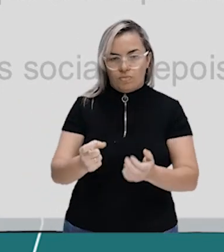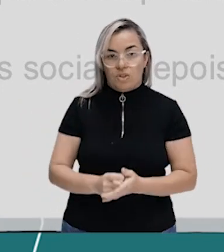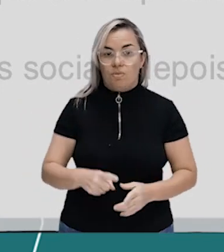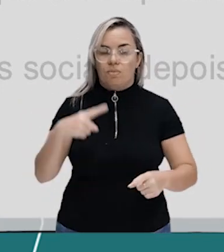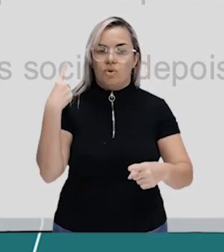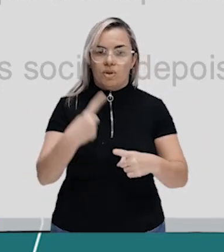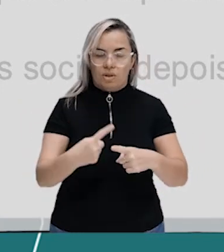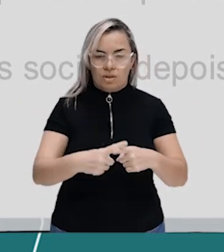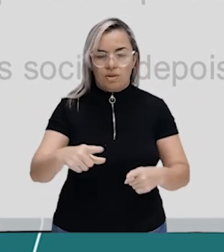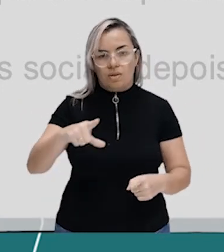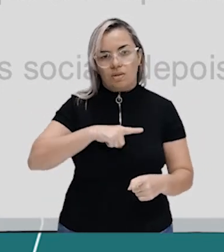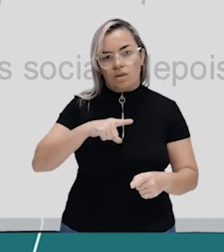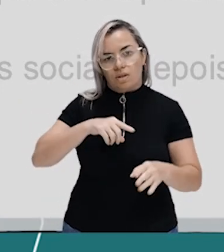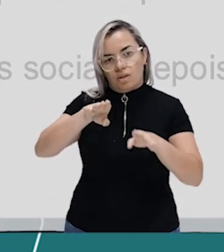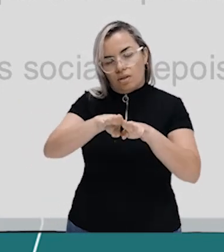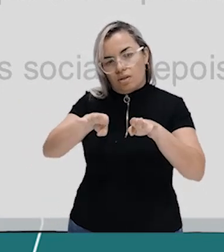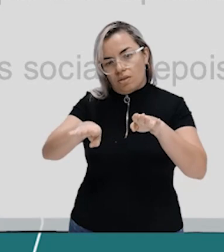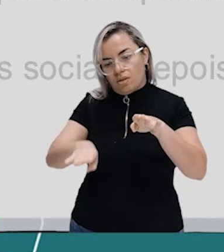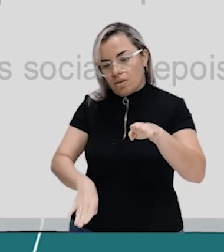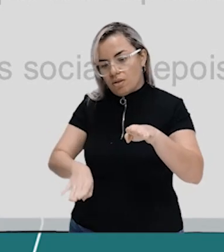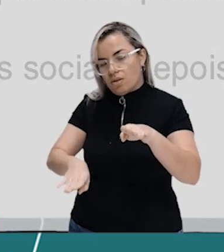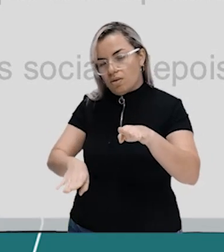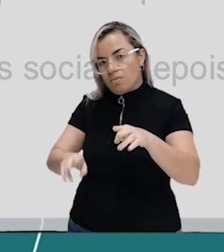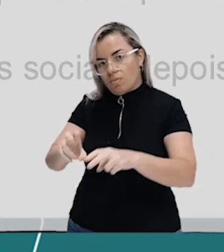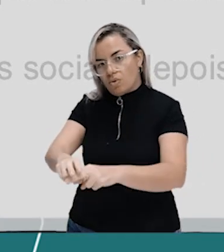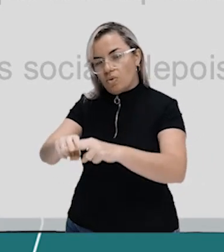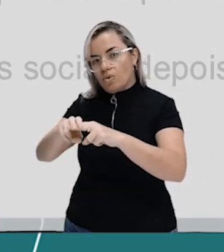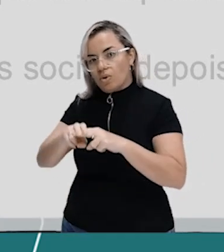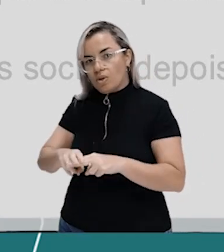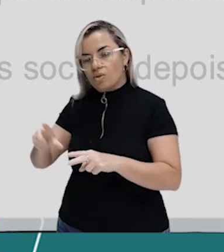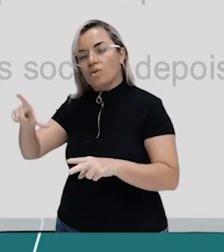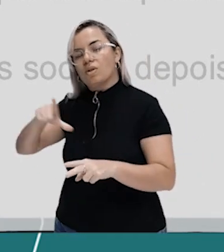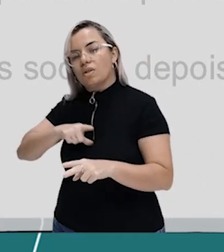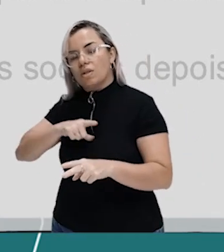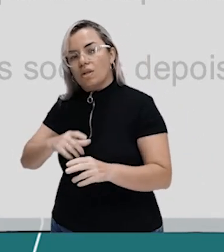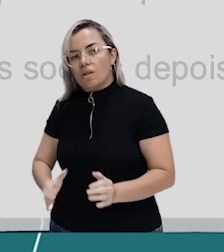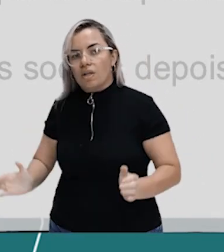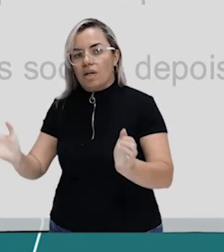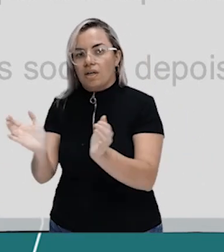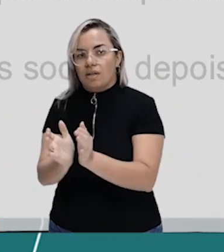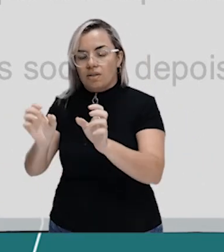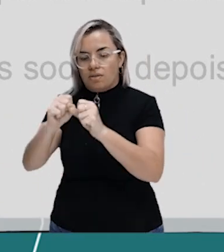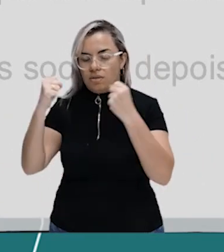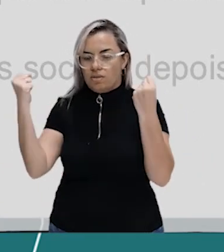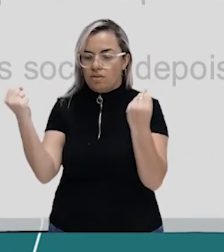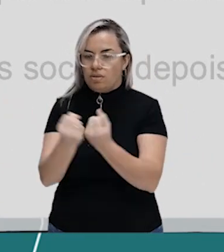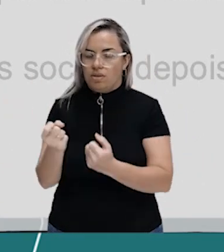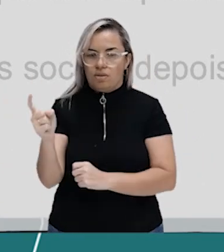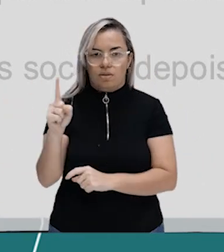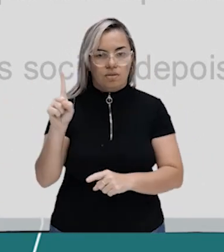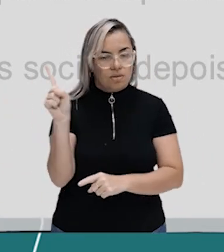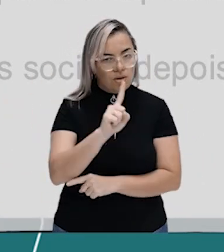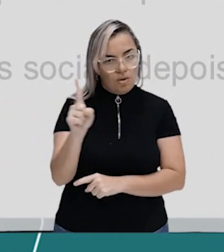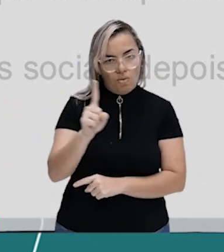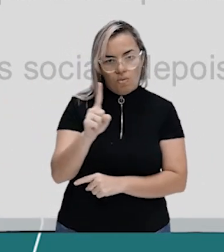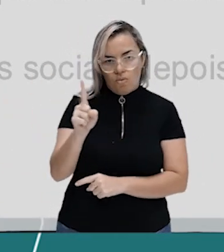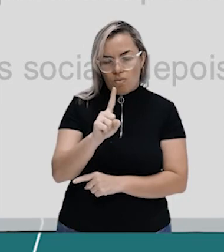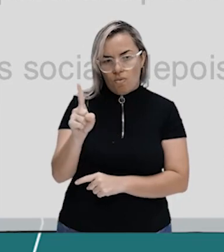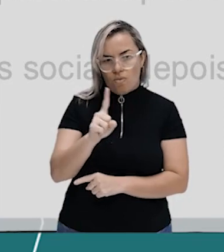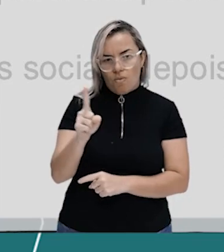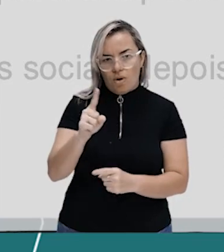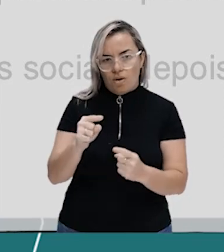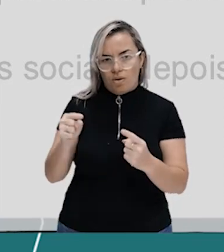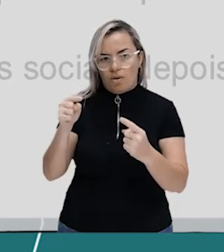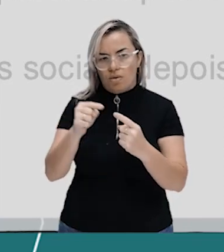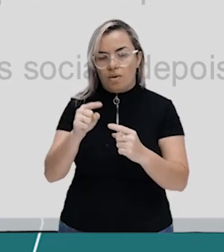desigualdade que existem as classes sociais, ok? Não é a causa da desigualdade, mas sim uma de